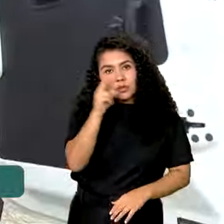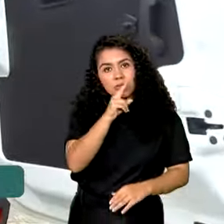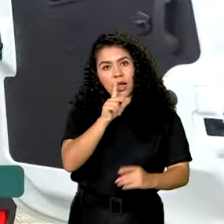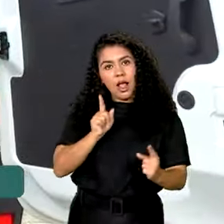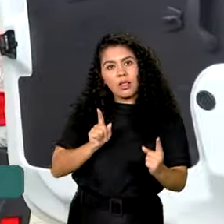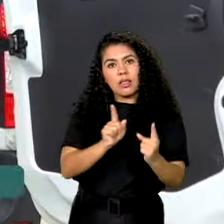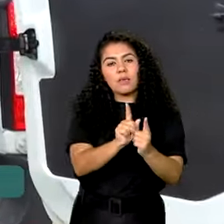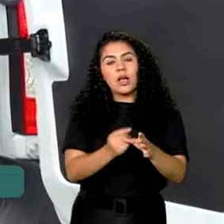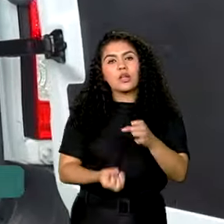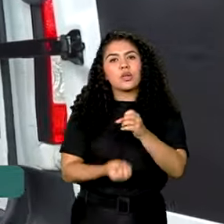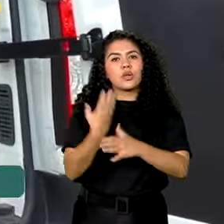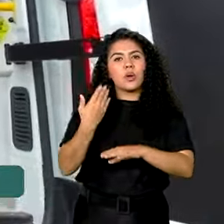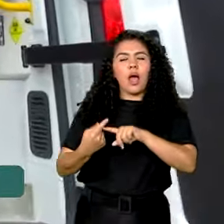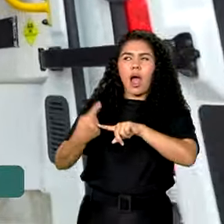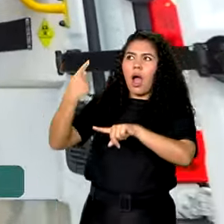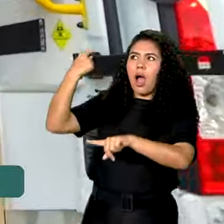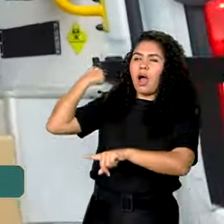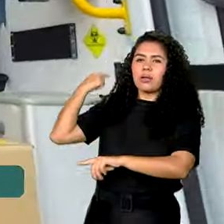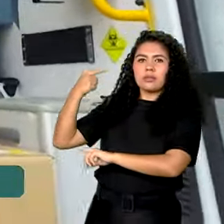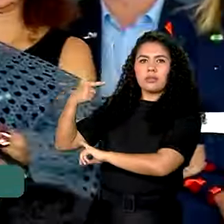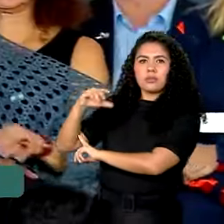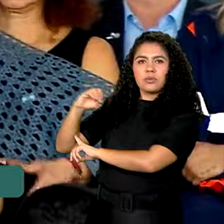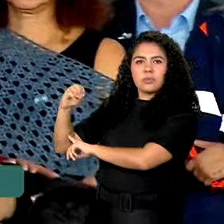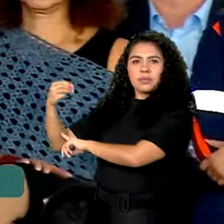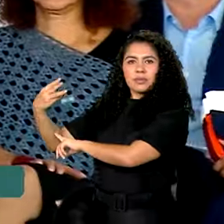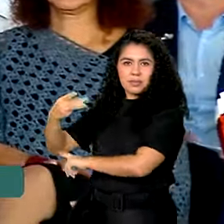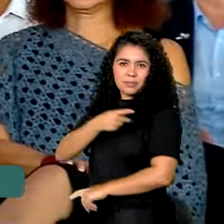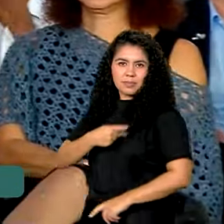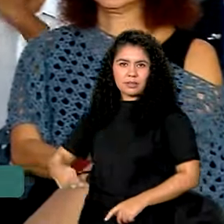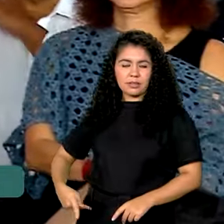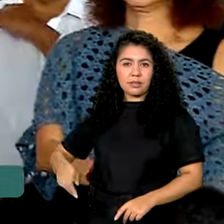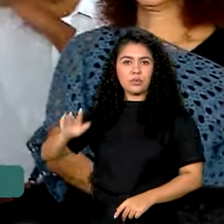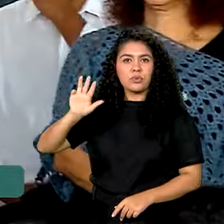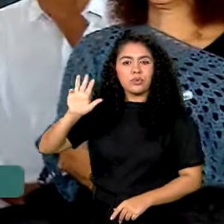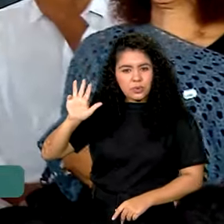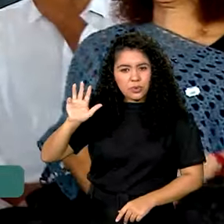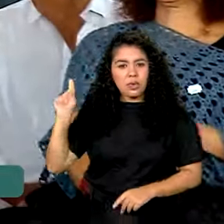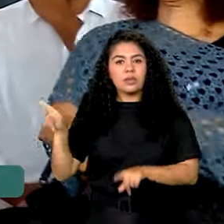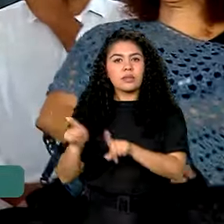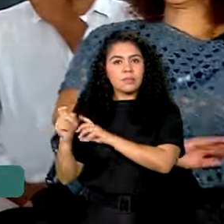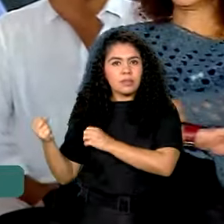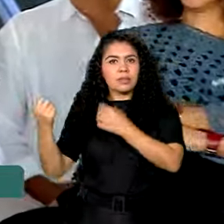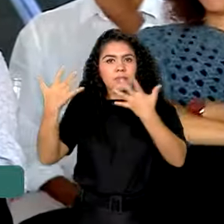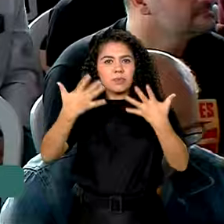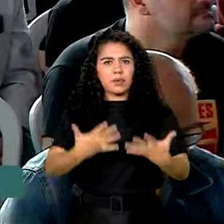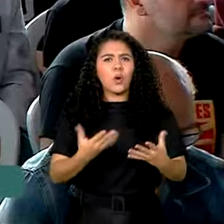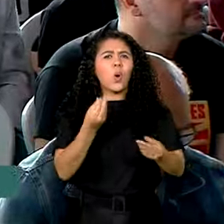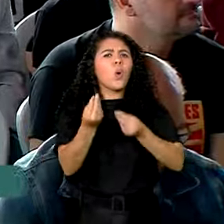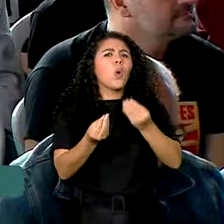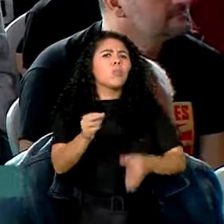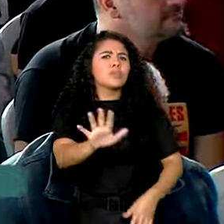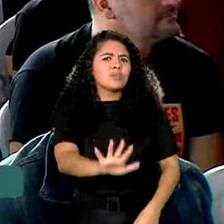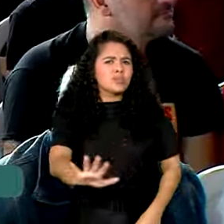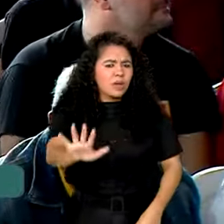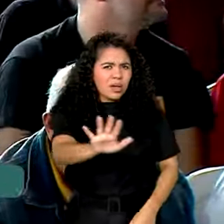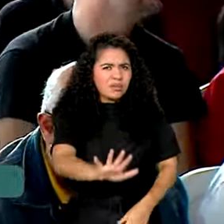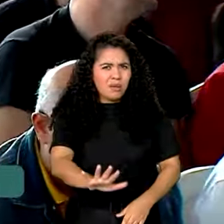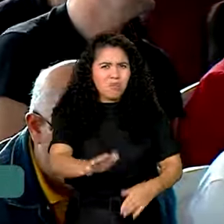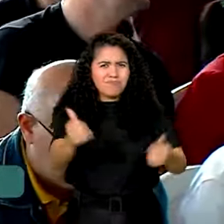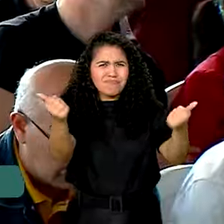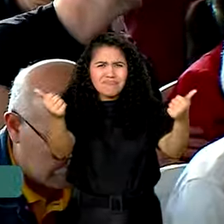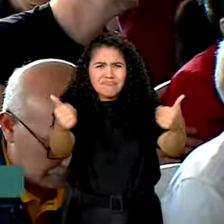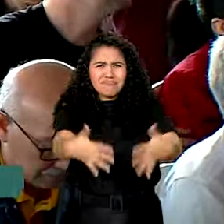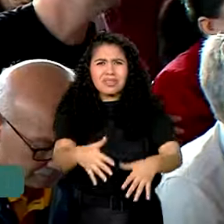durante o governo Lula, em 2003. O presidente citou o estado da frota, que chegou a ficar